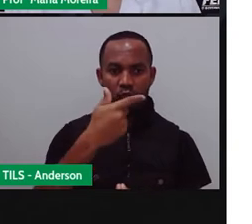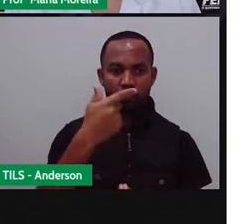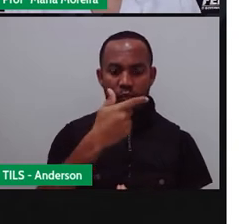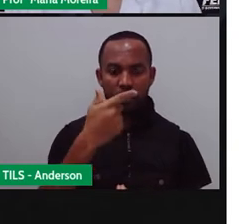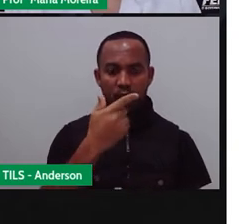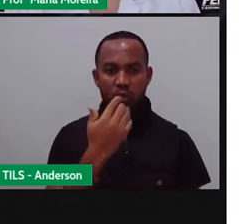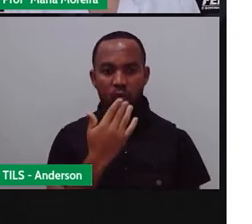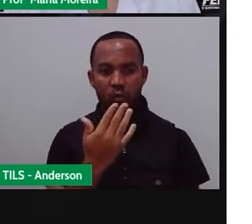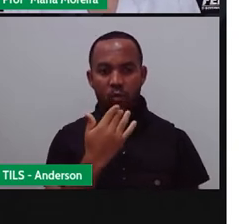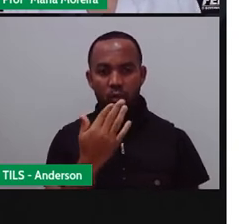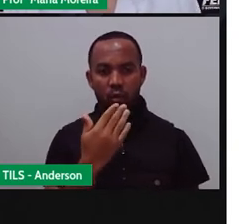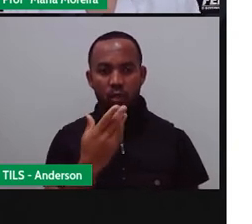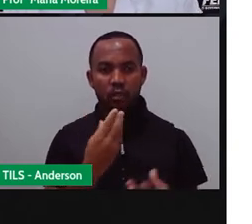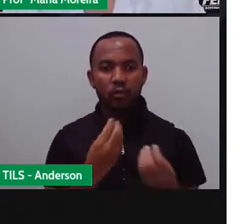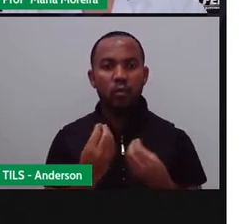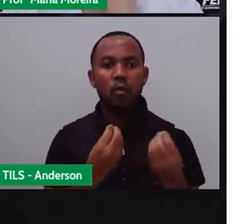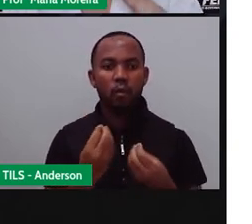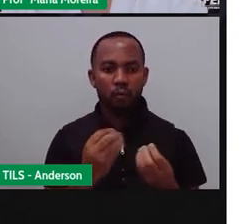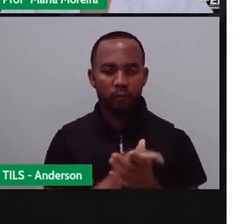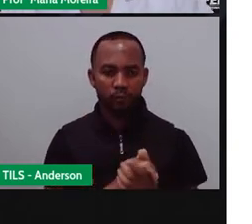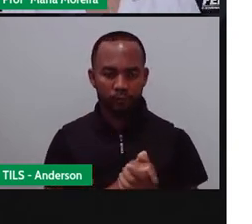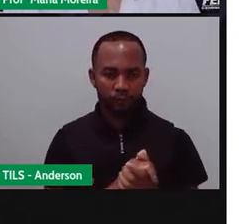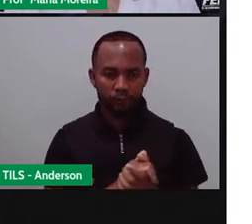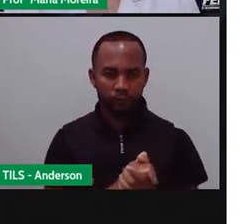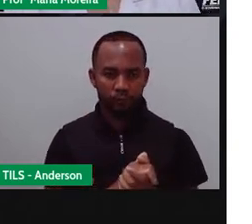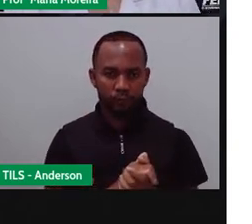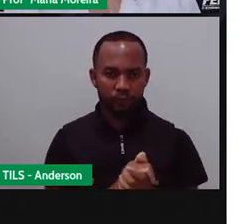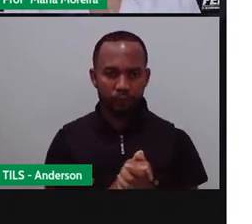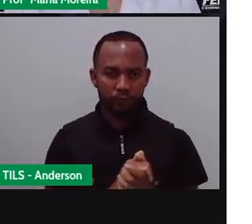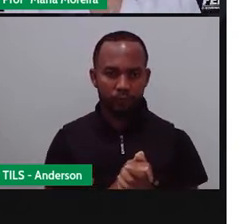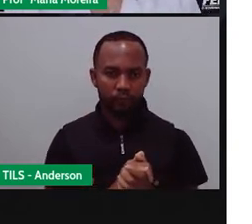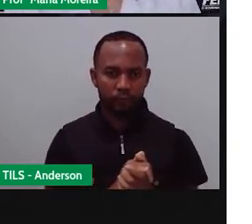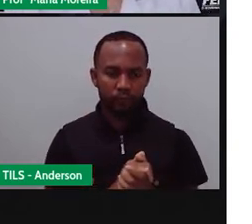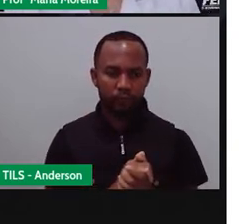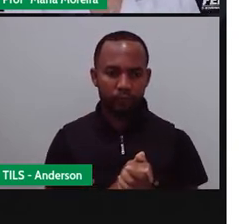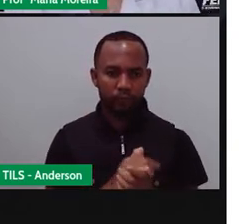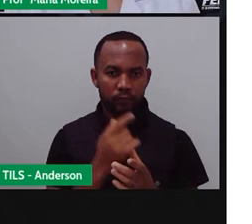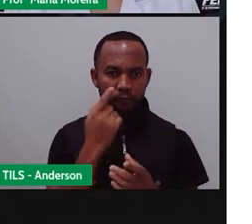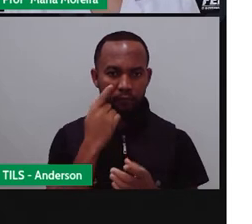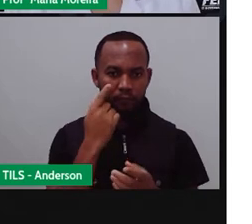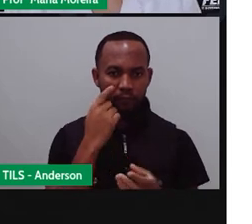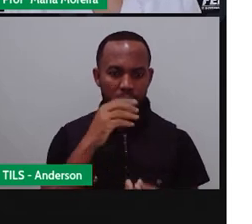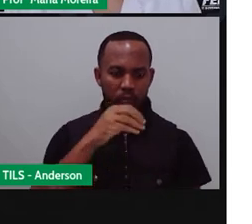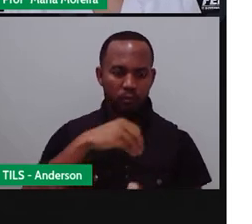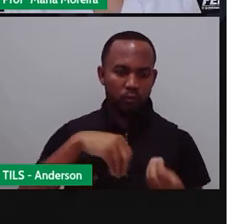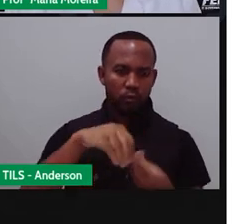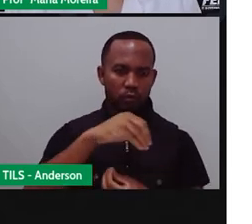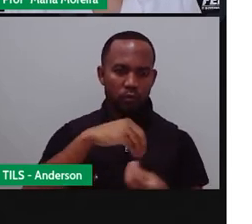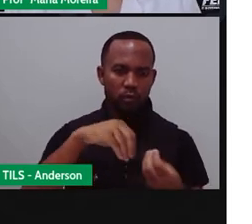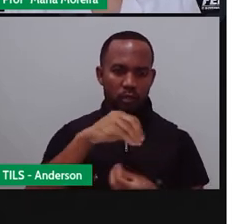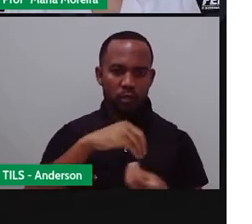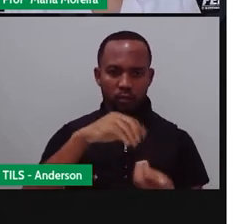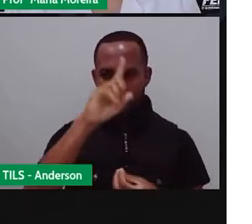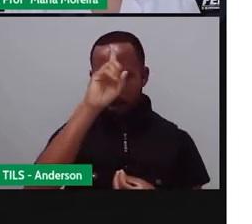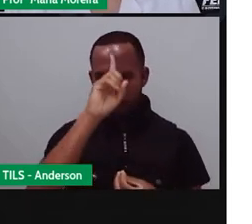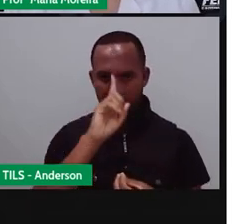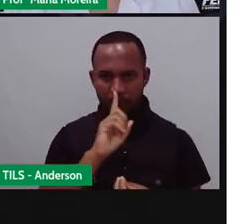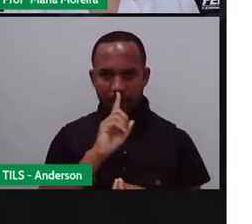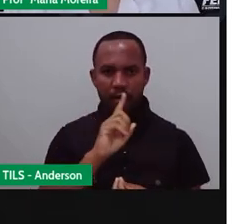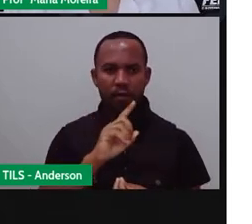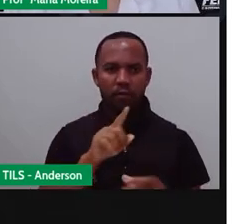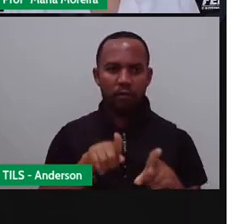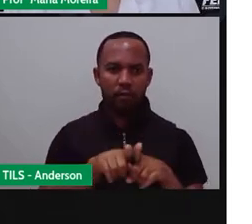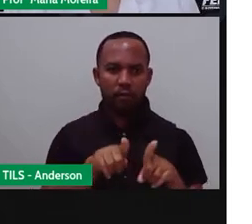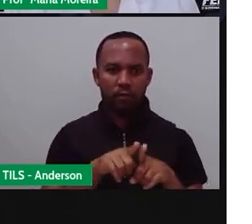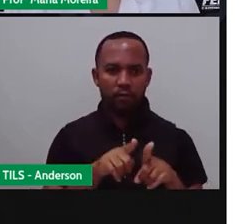cores, né? Elas são chamadas aqui de cores secundárias. E aí aqui, misturando o amarelo com o vermelho, vamos ter o